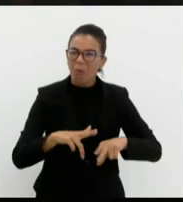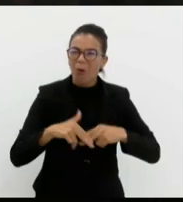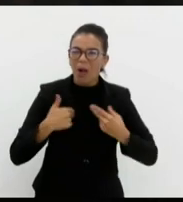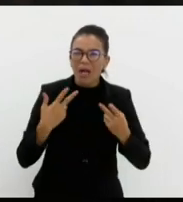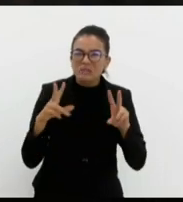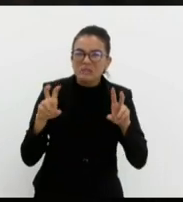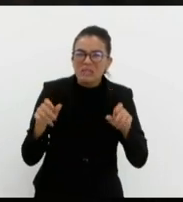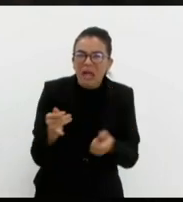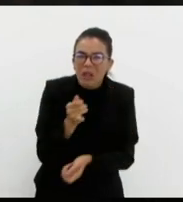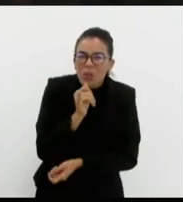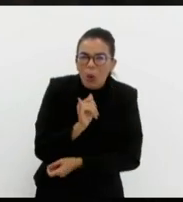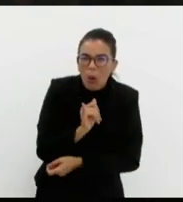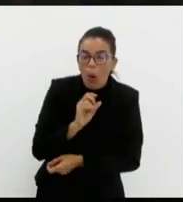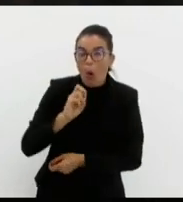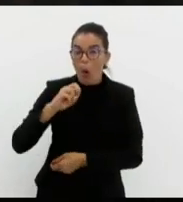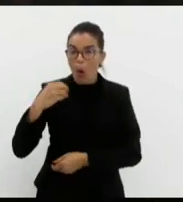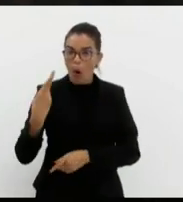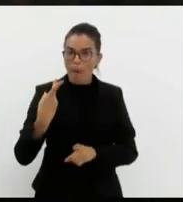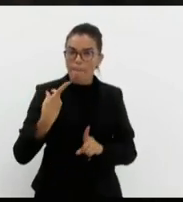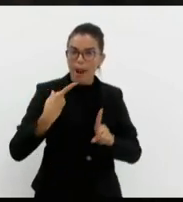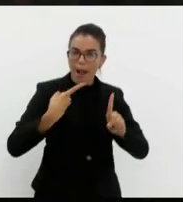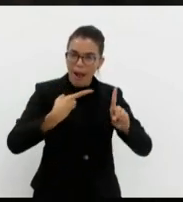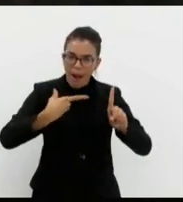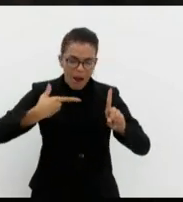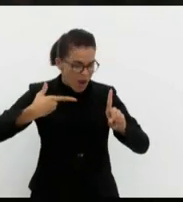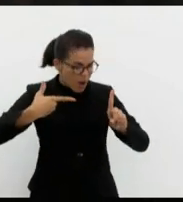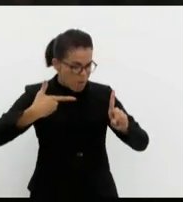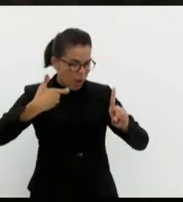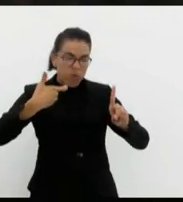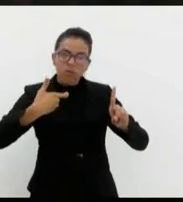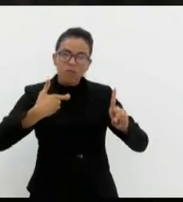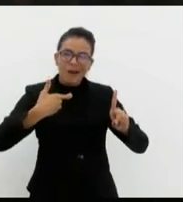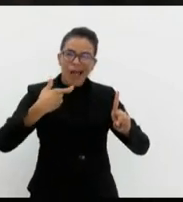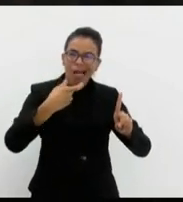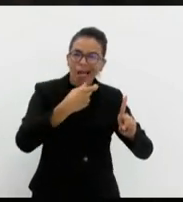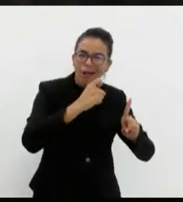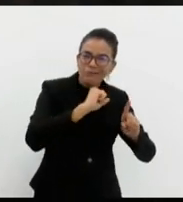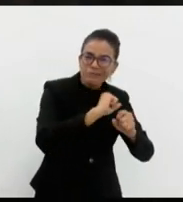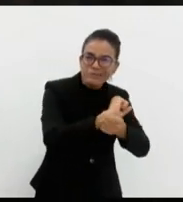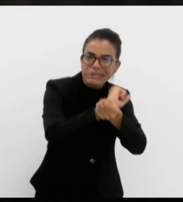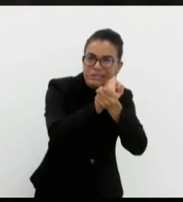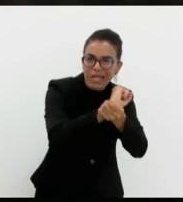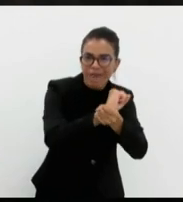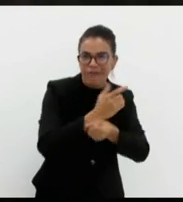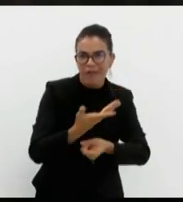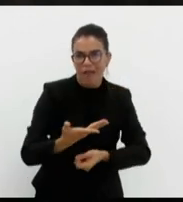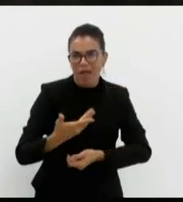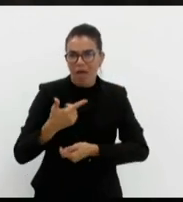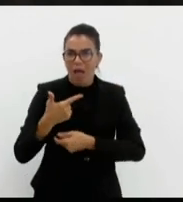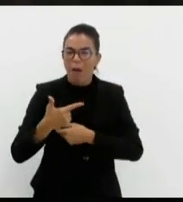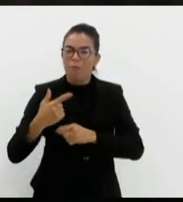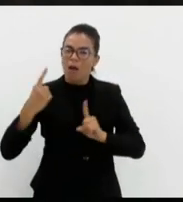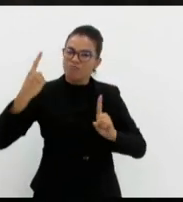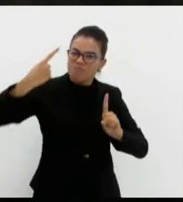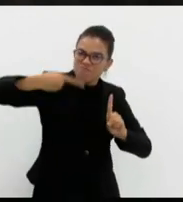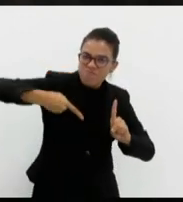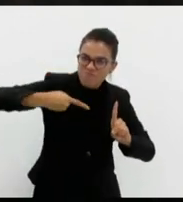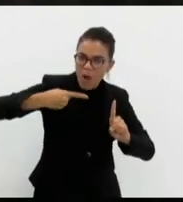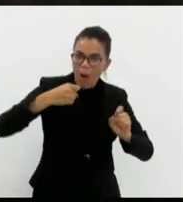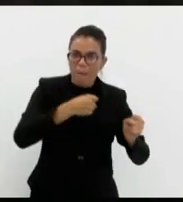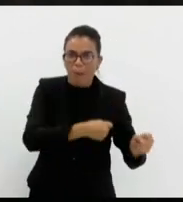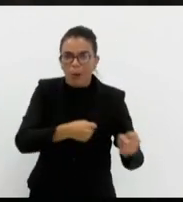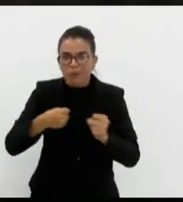ou é para escravizar, ou para ter mais riqueza, para exercício de poder, enfim,